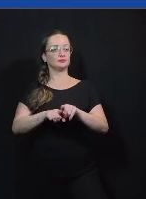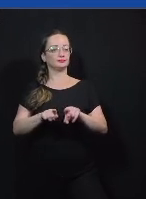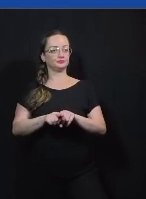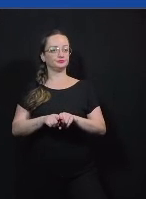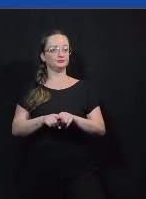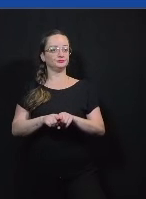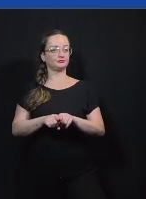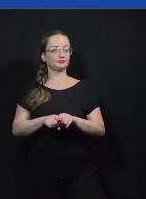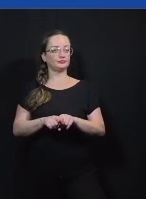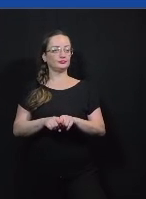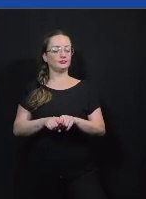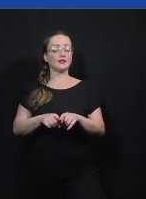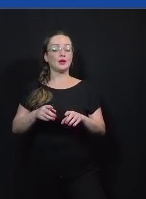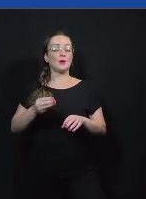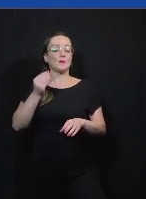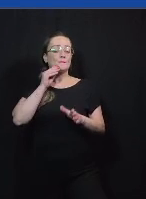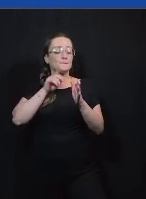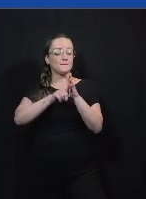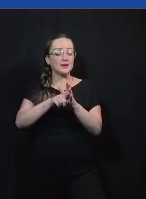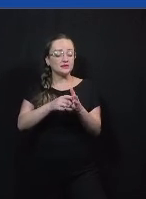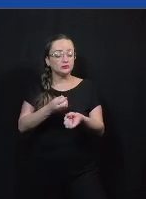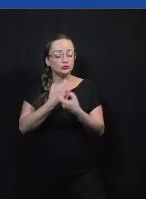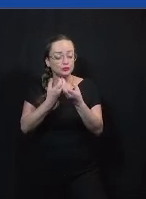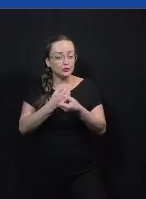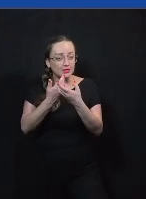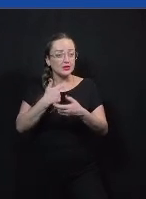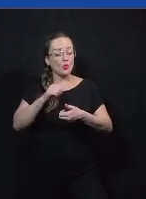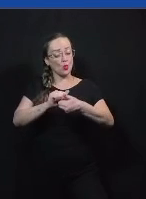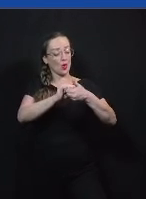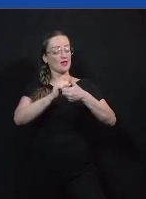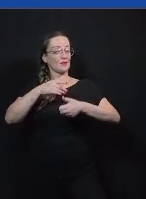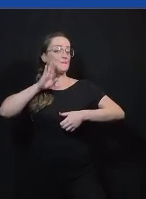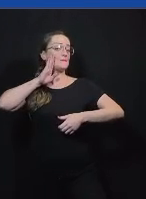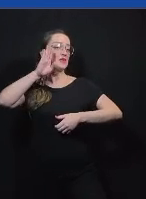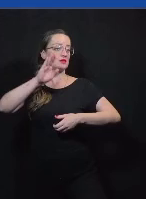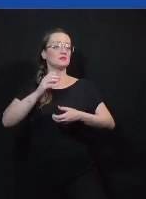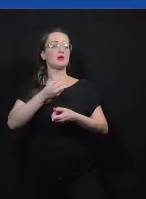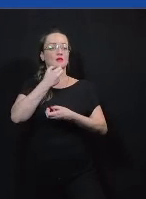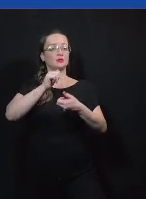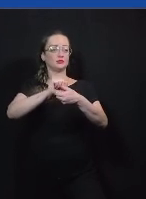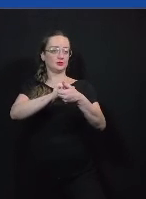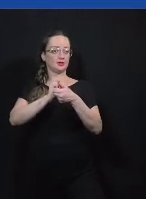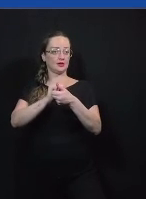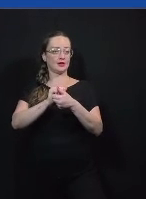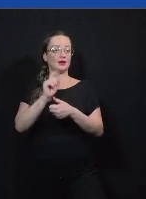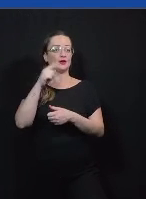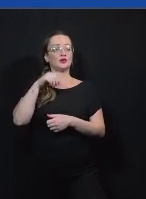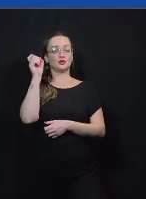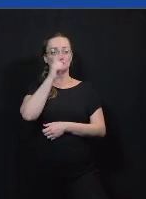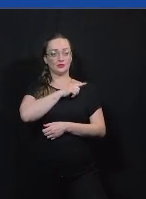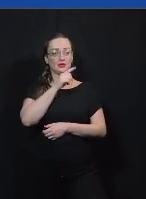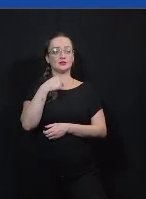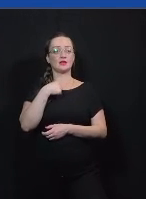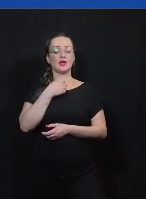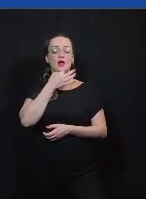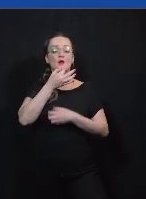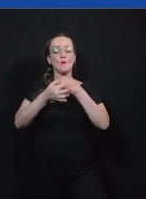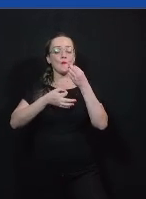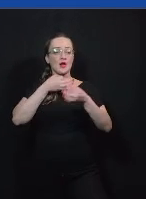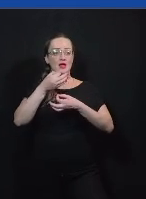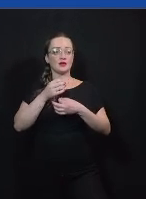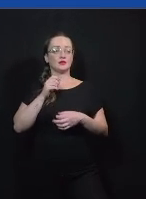busquem informação e principalmente informação de qualidade é bem difícil vocês elaborarem e sustentarem um argumento